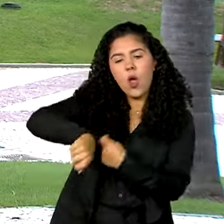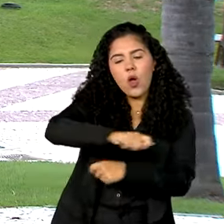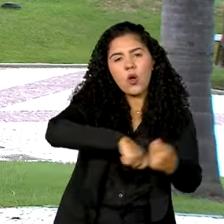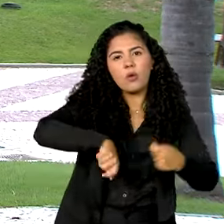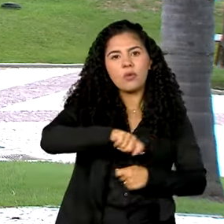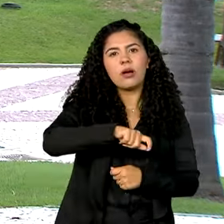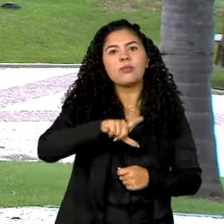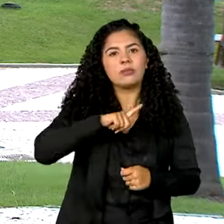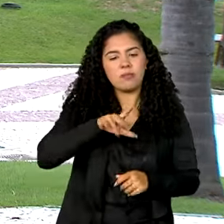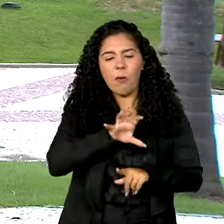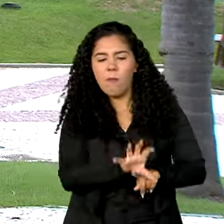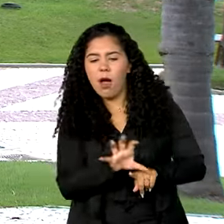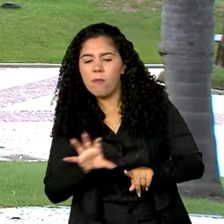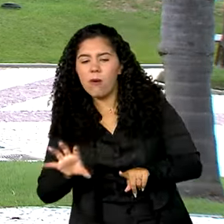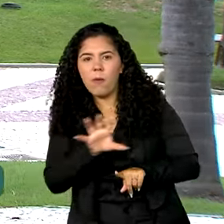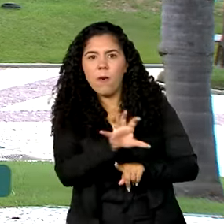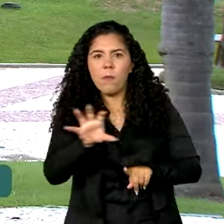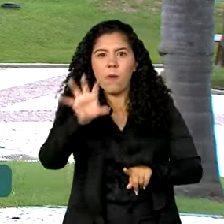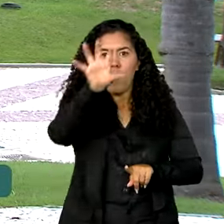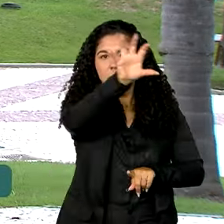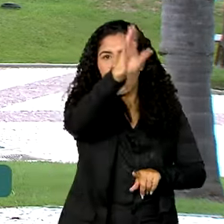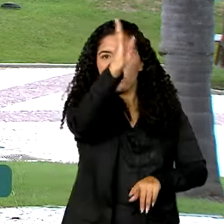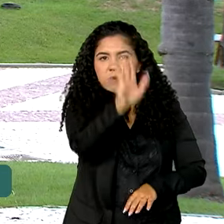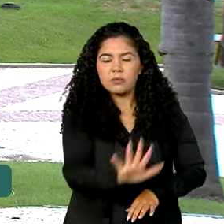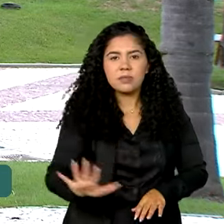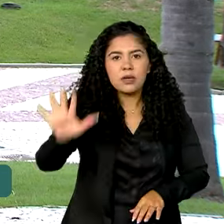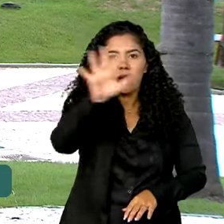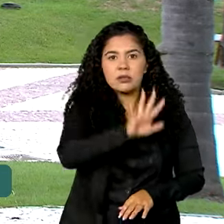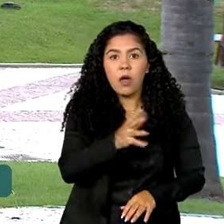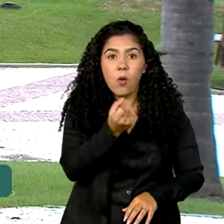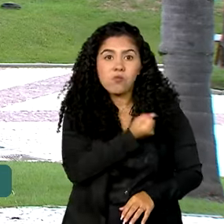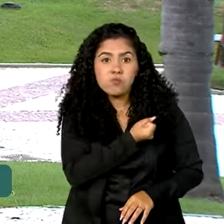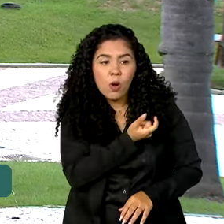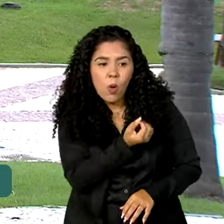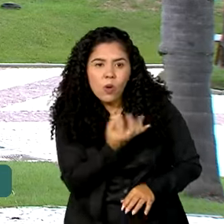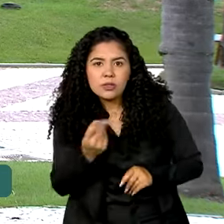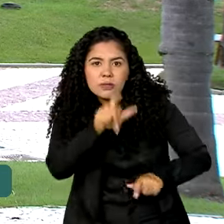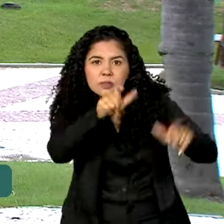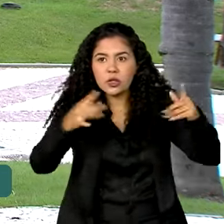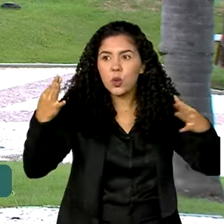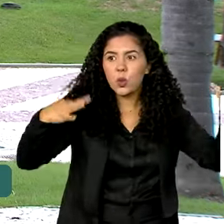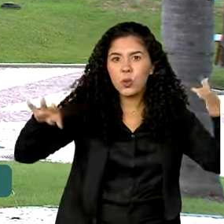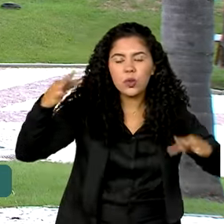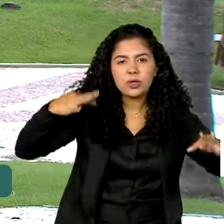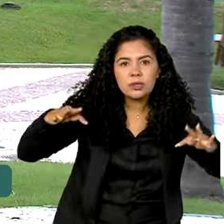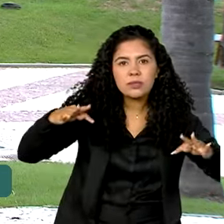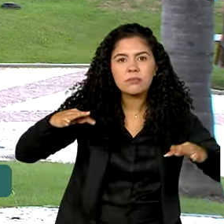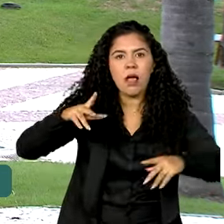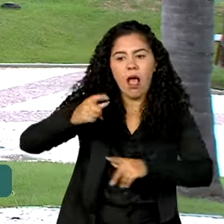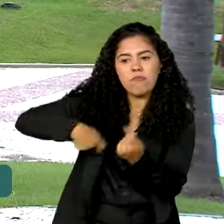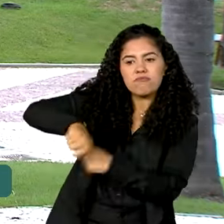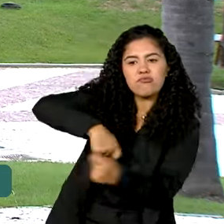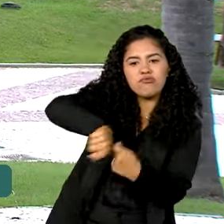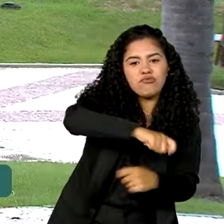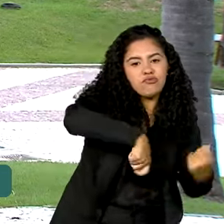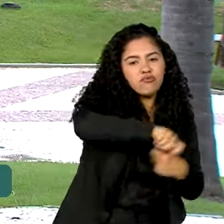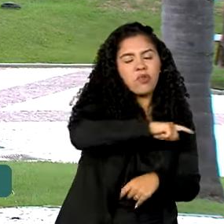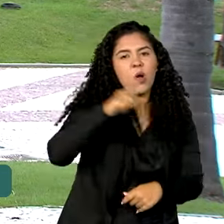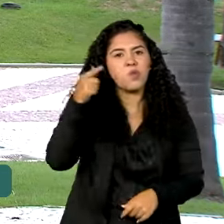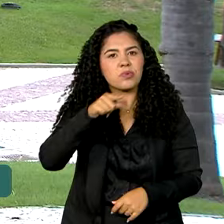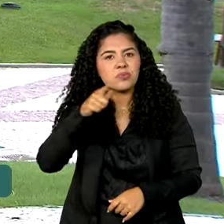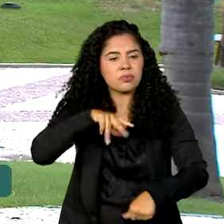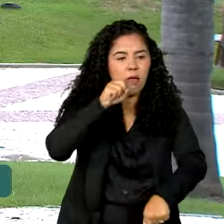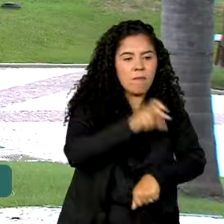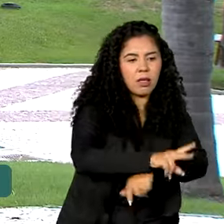diversas regiões do Brasil. Quanto maior o número de turistas, mais setores da economia se movimentam, gerando